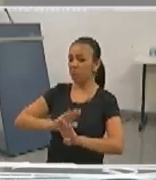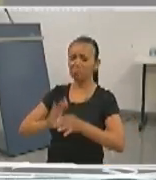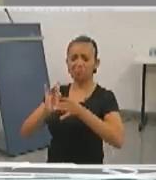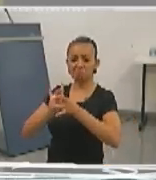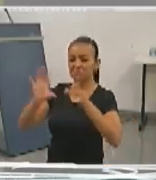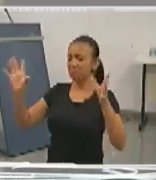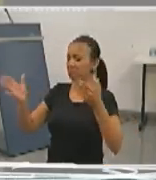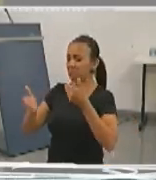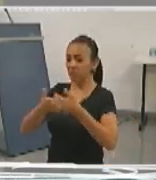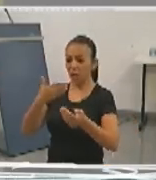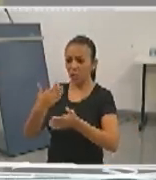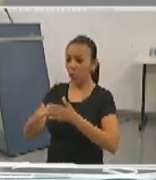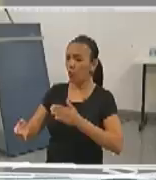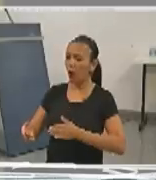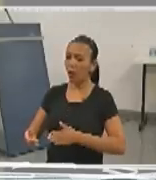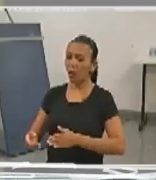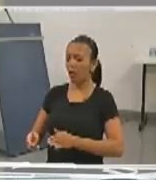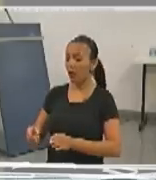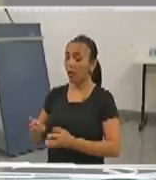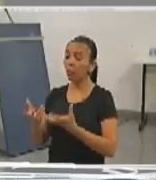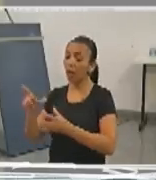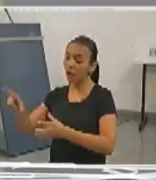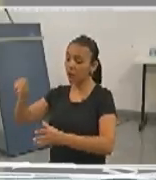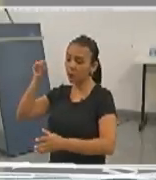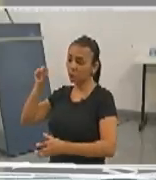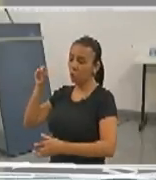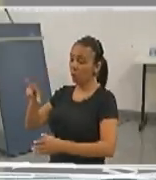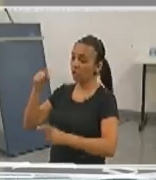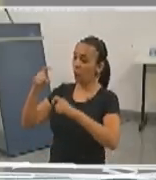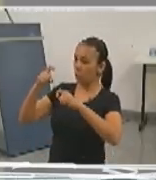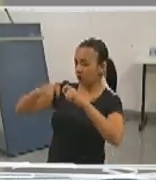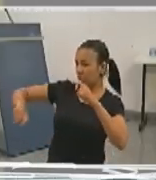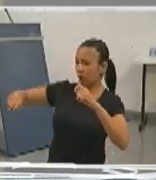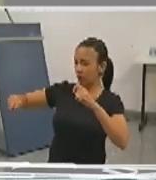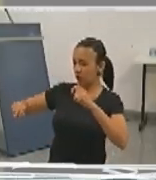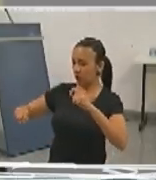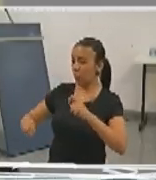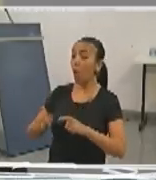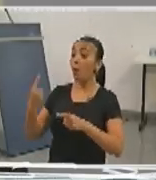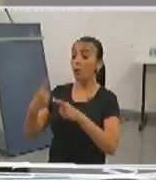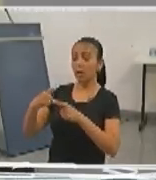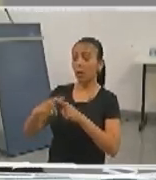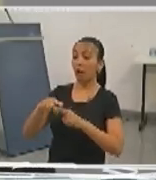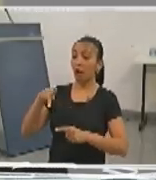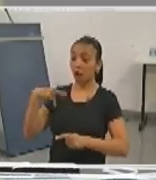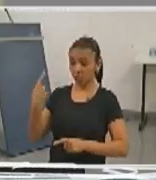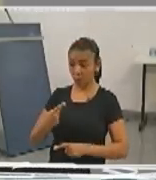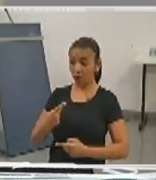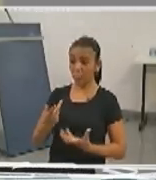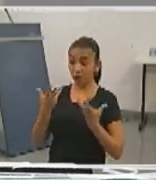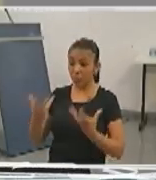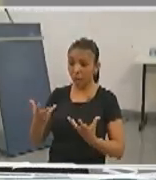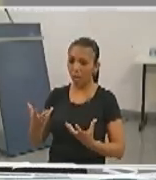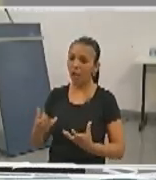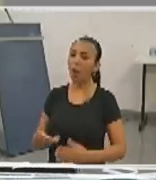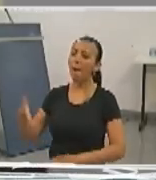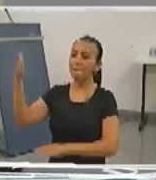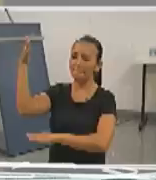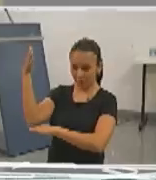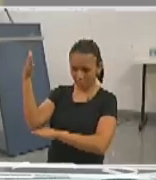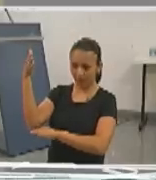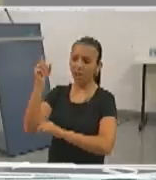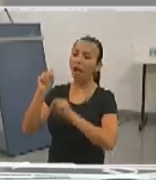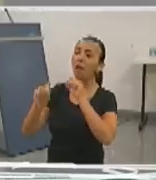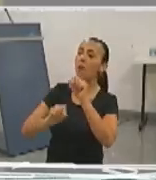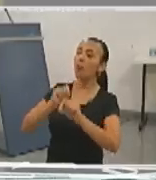independente de orientação sexual, nós temos que estar unidos, porque a nossa bandeira, e isso não é uma frase de efeito, a nossa